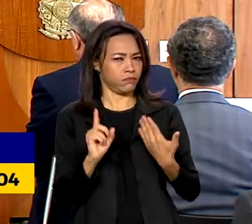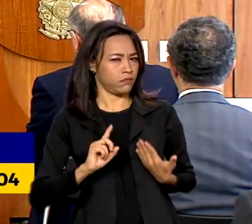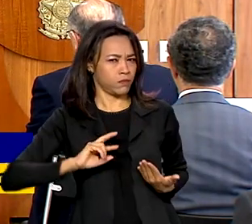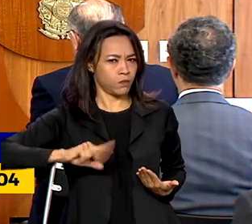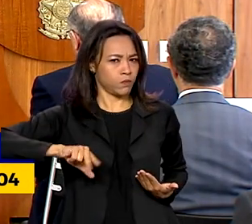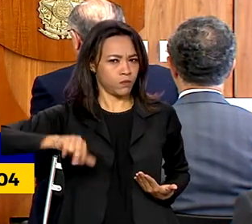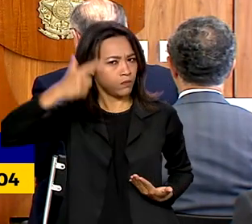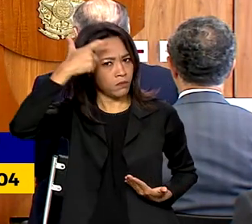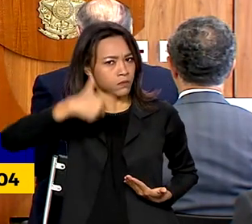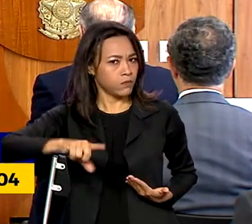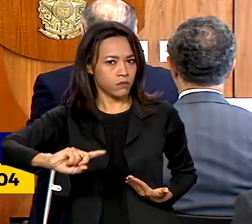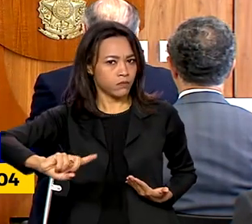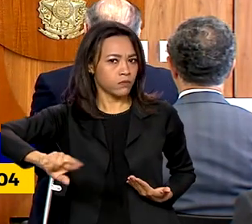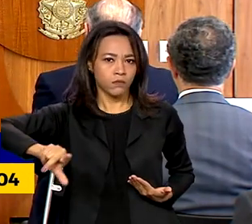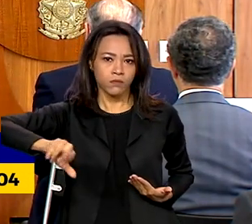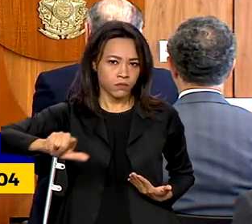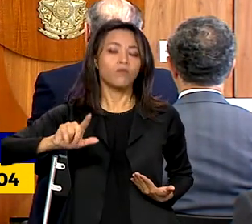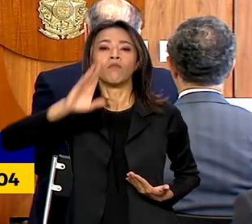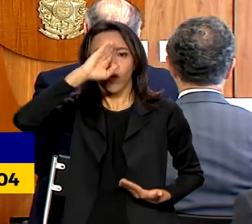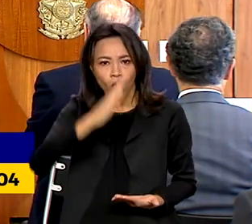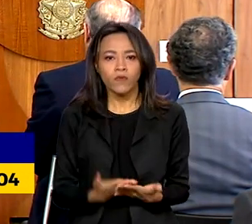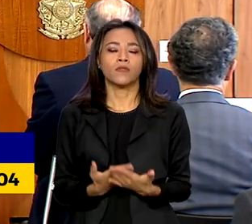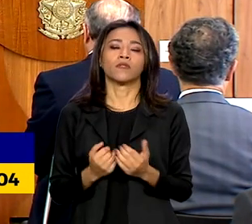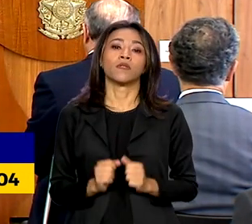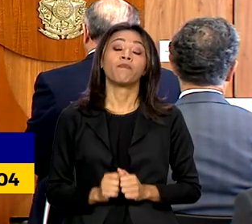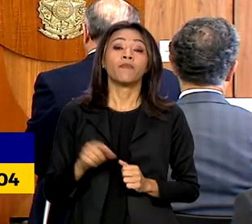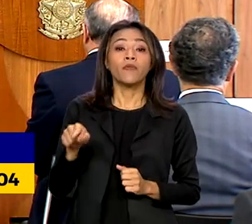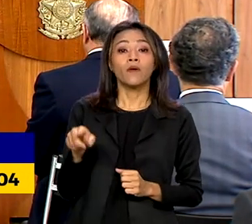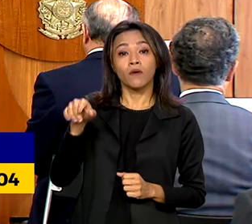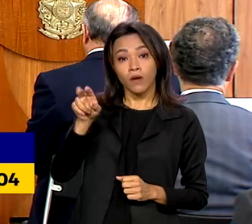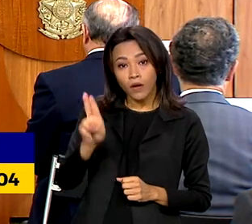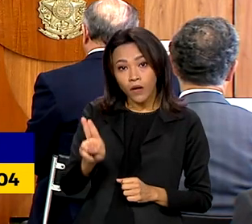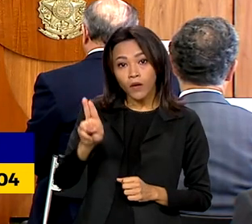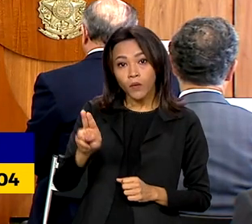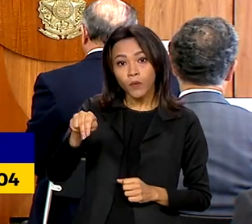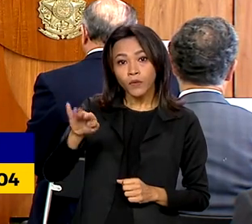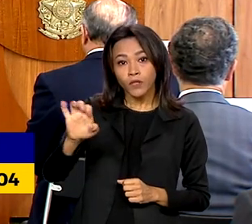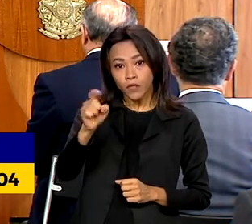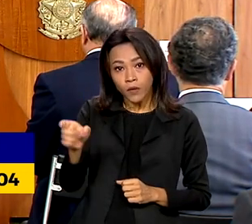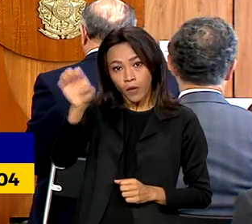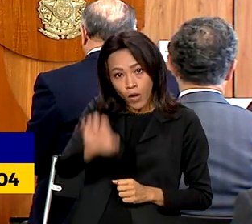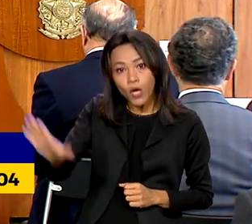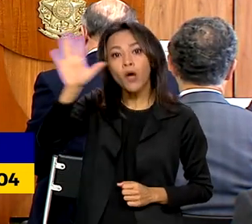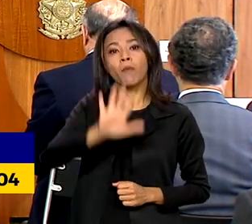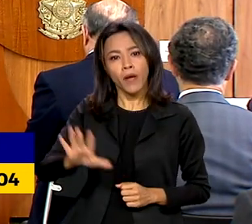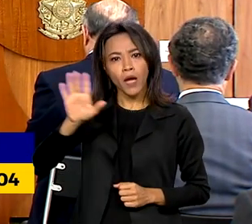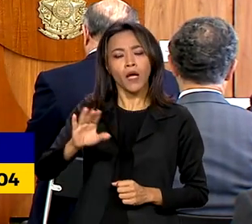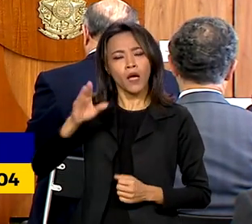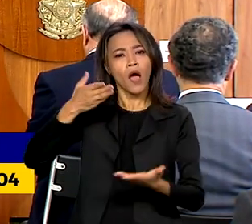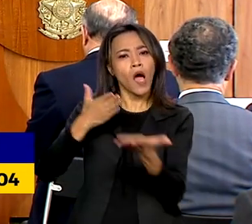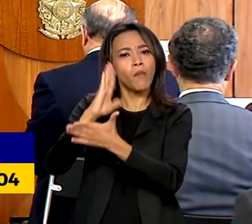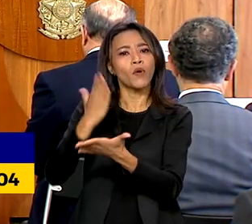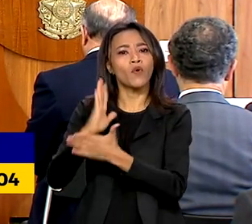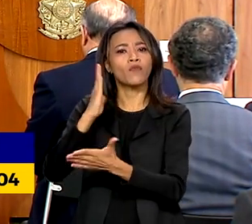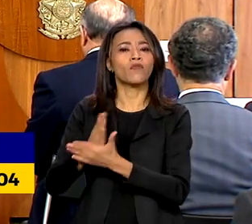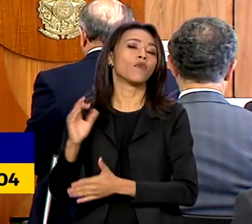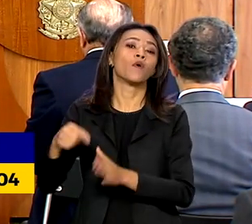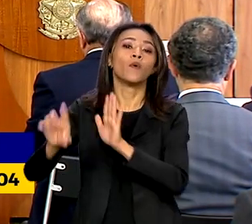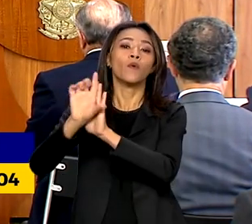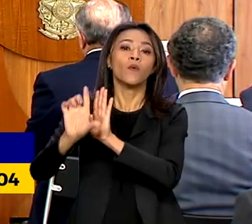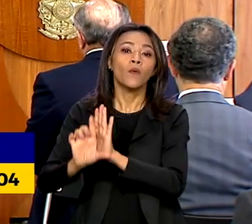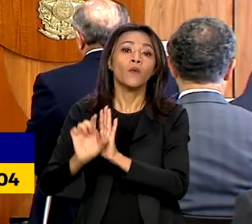Em paralelo, a União Europeia aprovou leis próprias com efeitos extraterritoriais e que